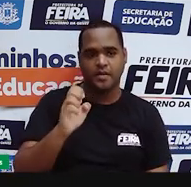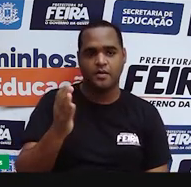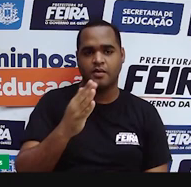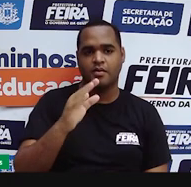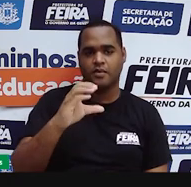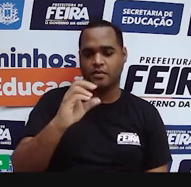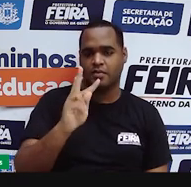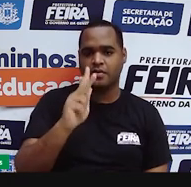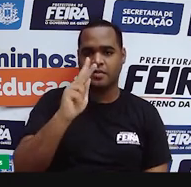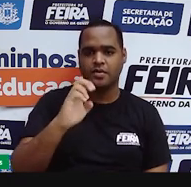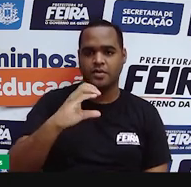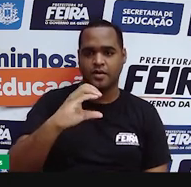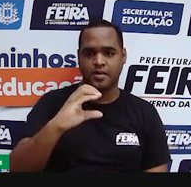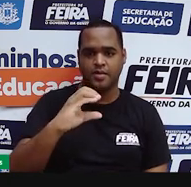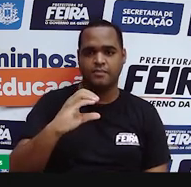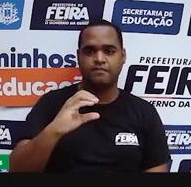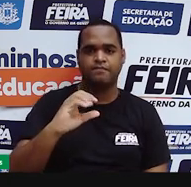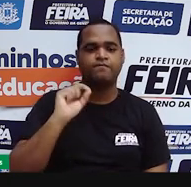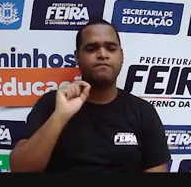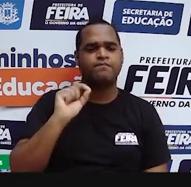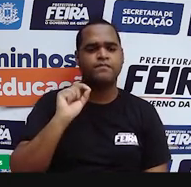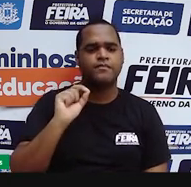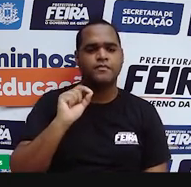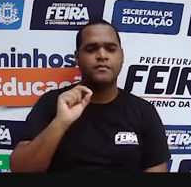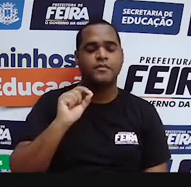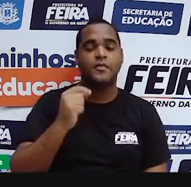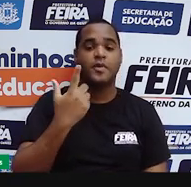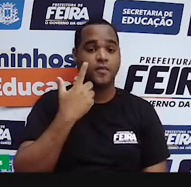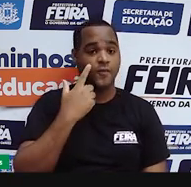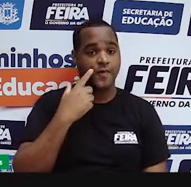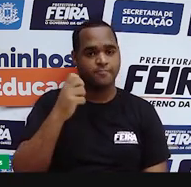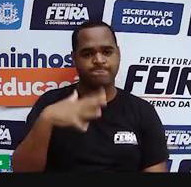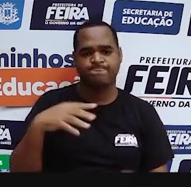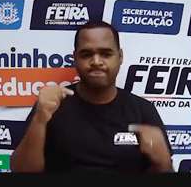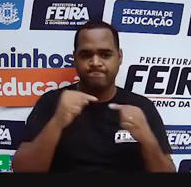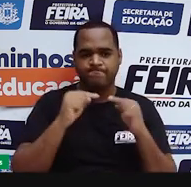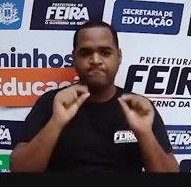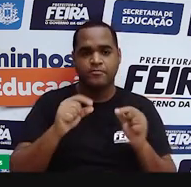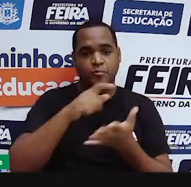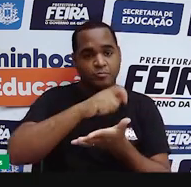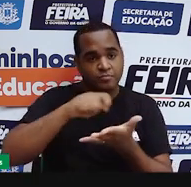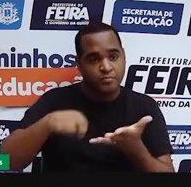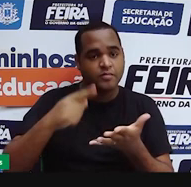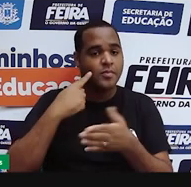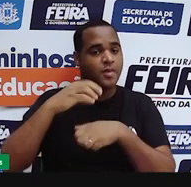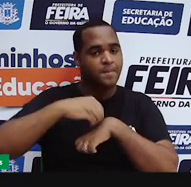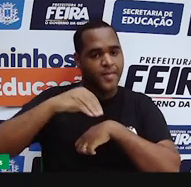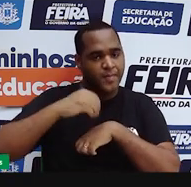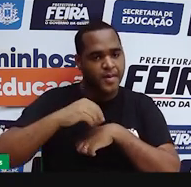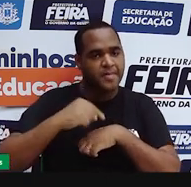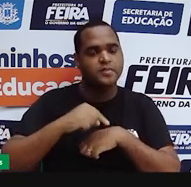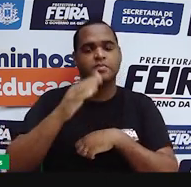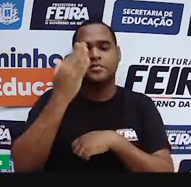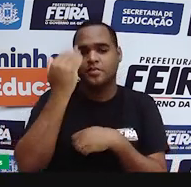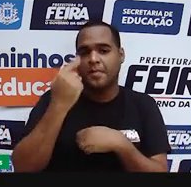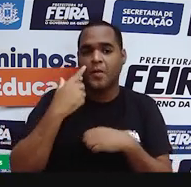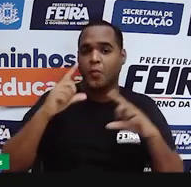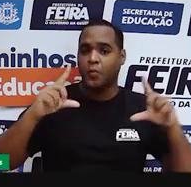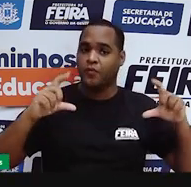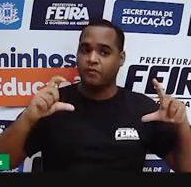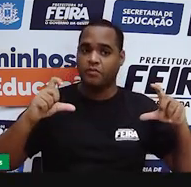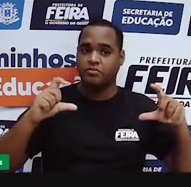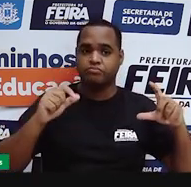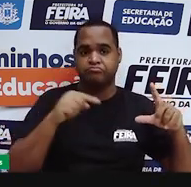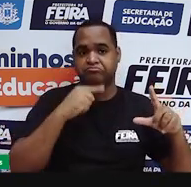O Fake Check funciona do mesmo jeito. A gente pode escrever simplesmente a informação aqui. Caso você tenha recebido uma imagem que não tem como